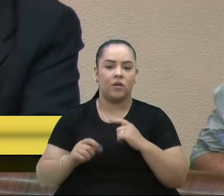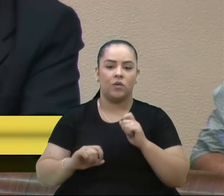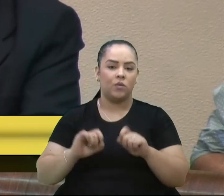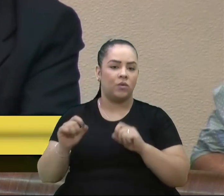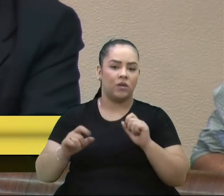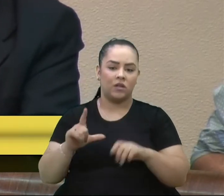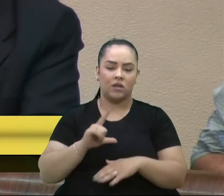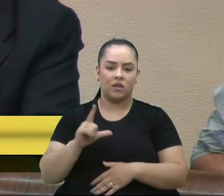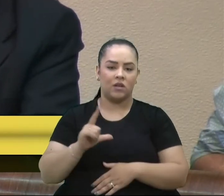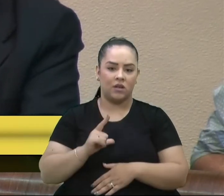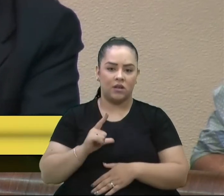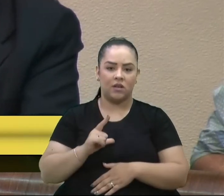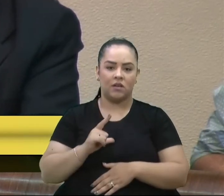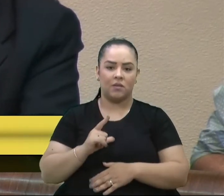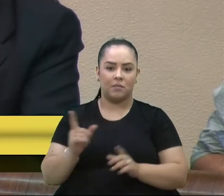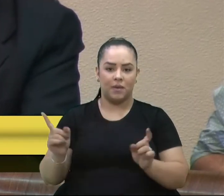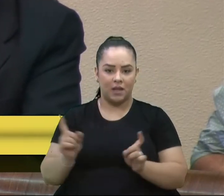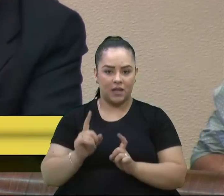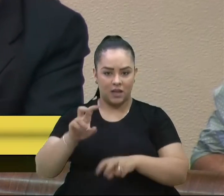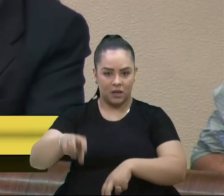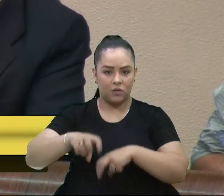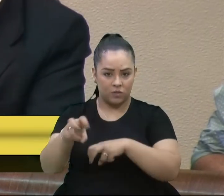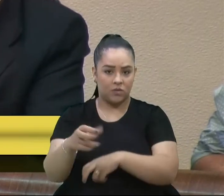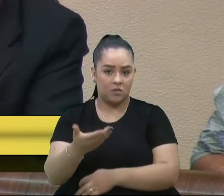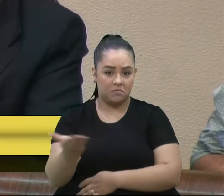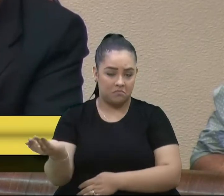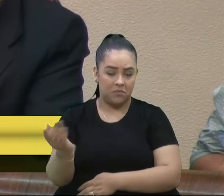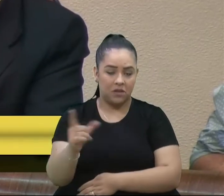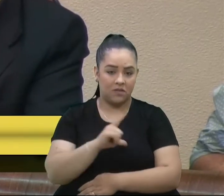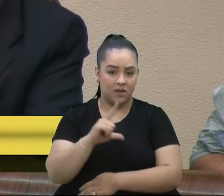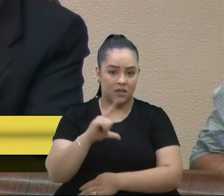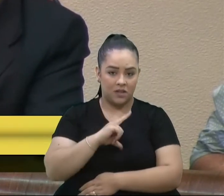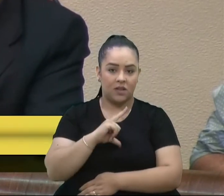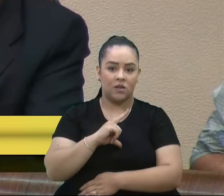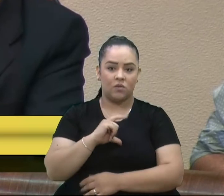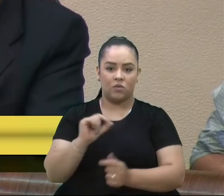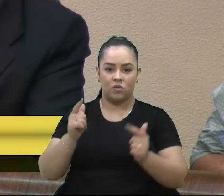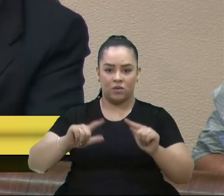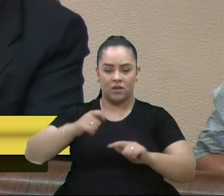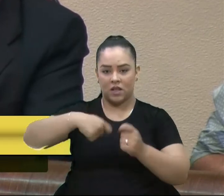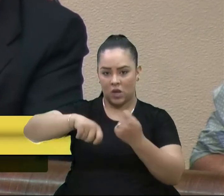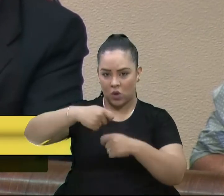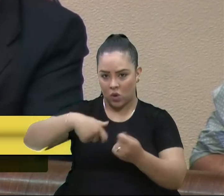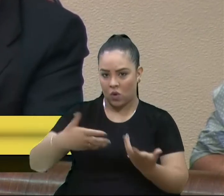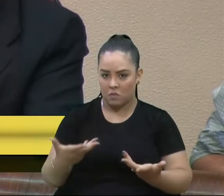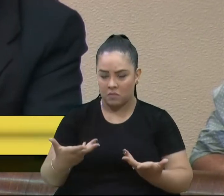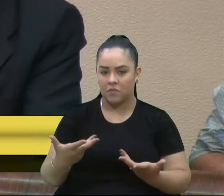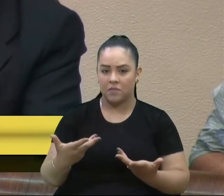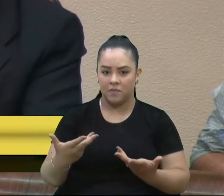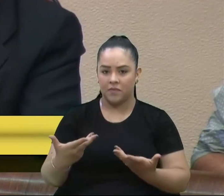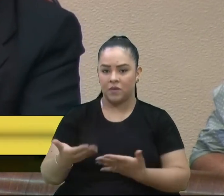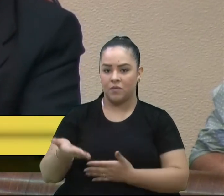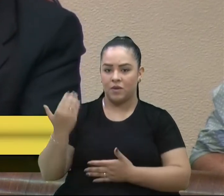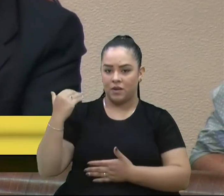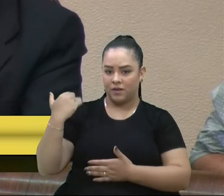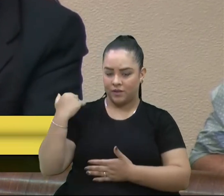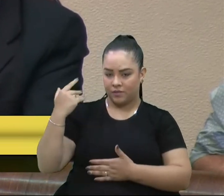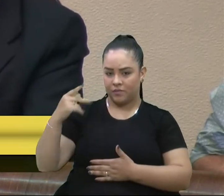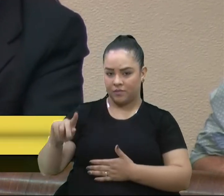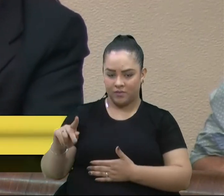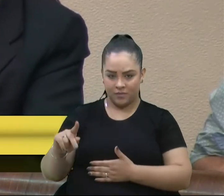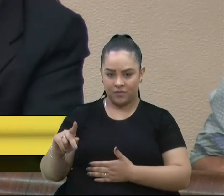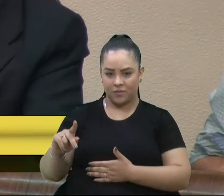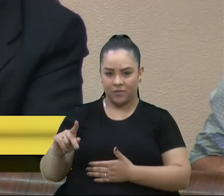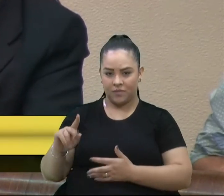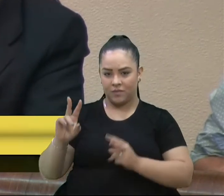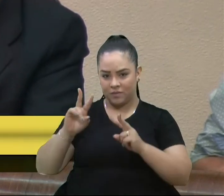pequenos agricultores? Eles vão herdar um negócio de seus antepassados, com a